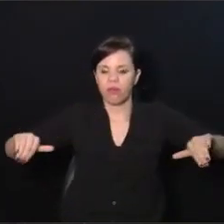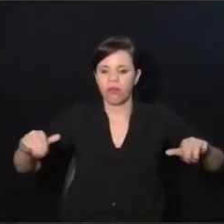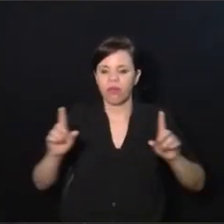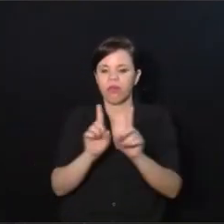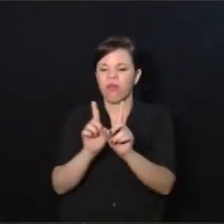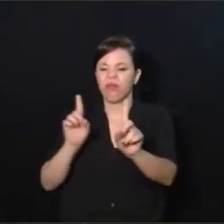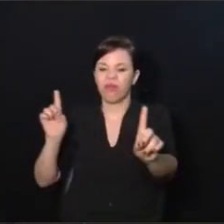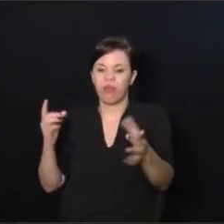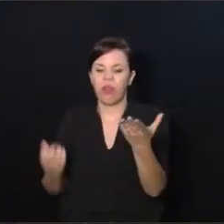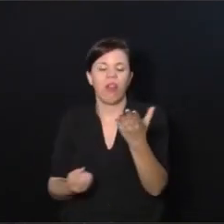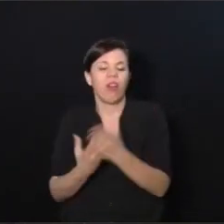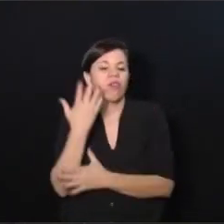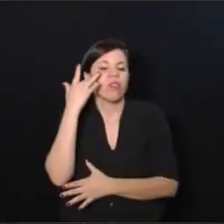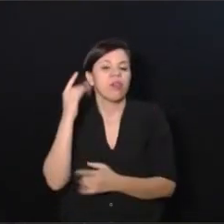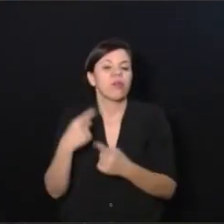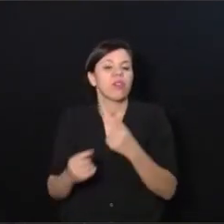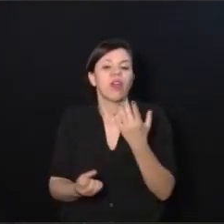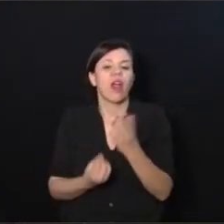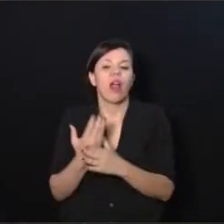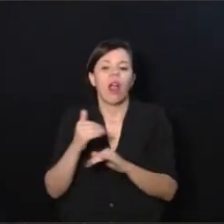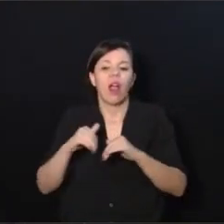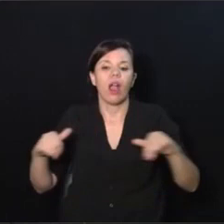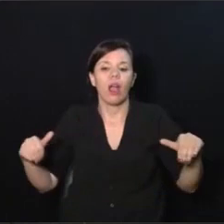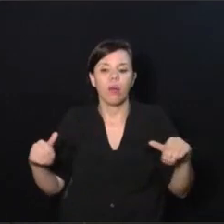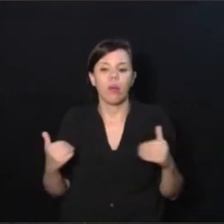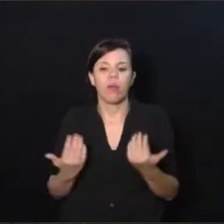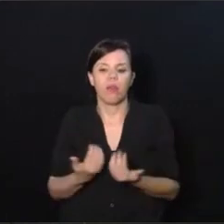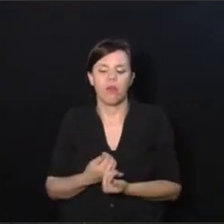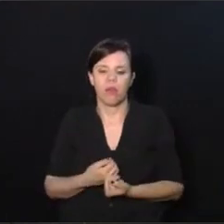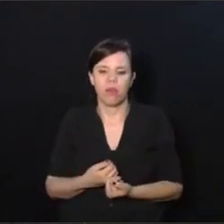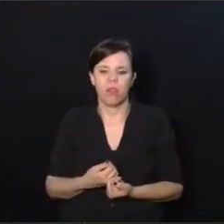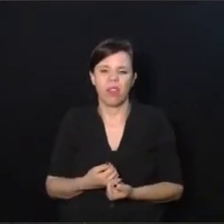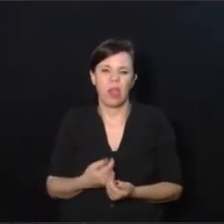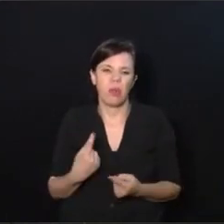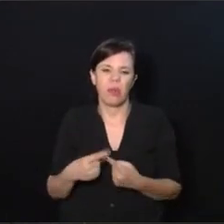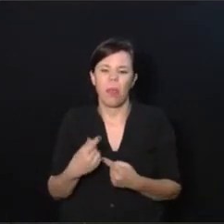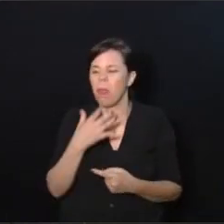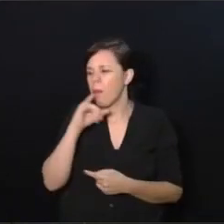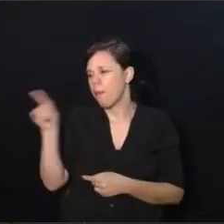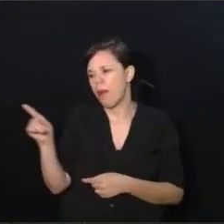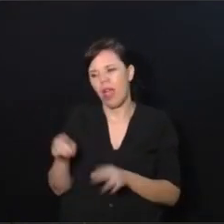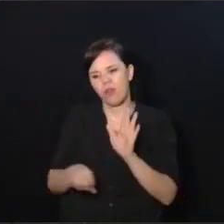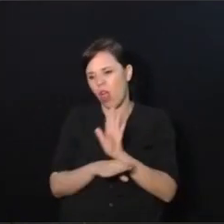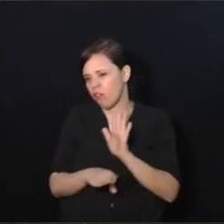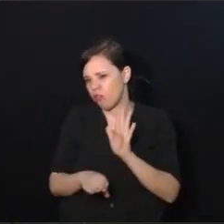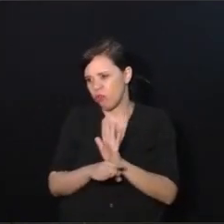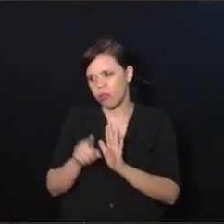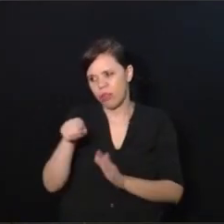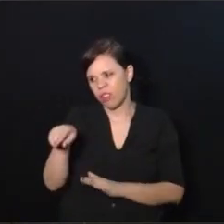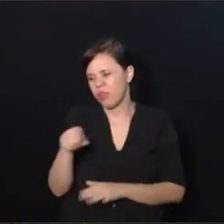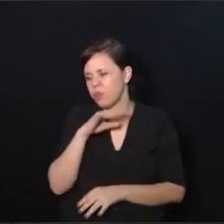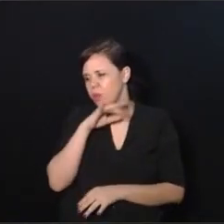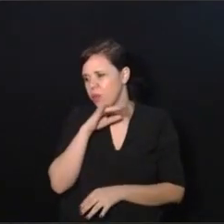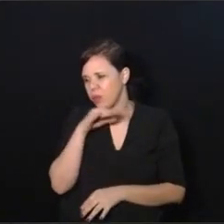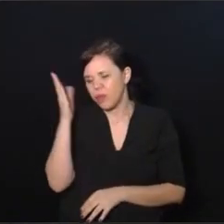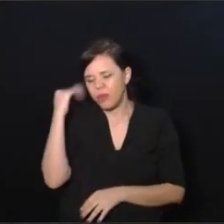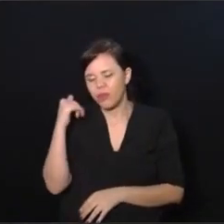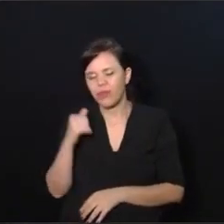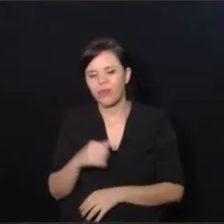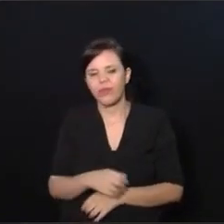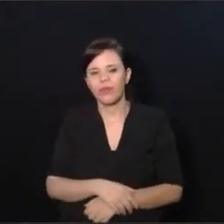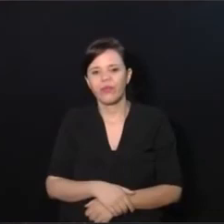distanciando e não sabe porque o casamento acabou. Ah, Wagner, mas é porque o pai não ajuda. Eu sei que aquela criatura não ajuda, eu sei disso.